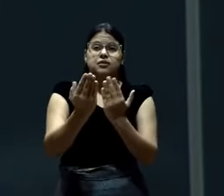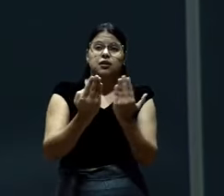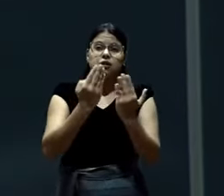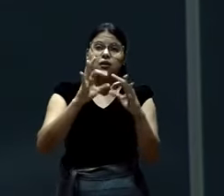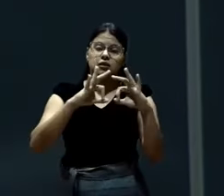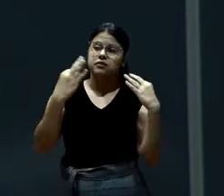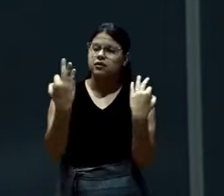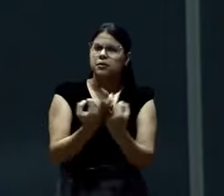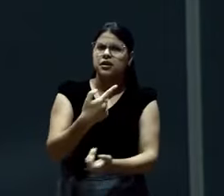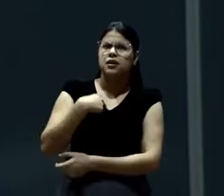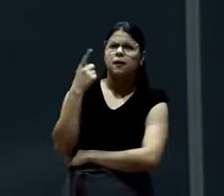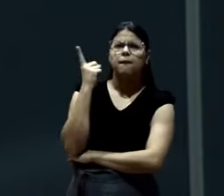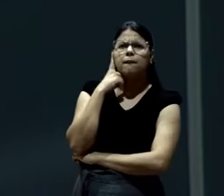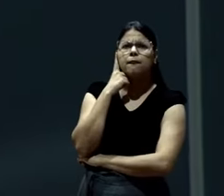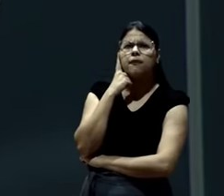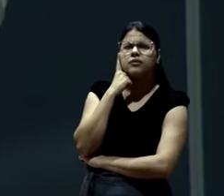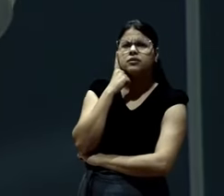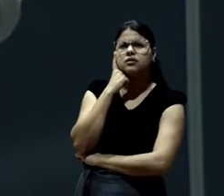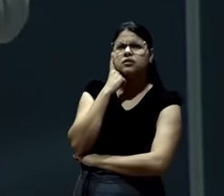Eu passo a pensar que igreja é um clube.